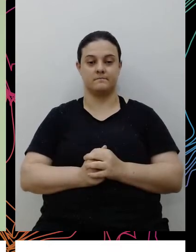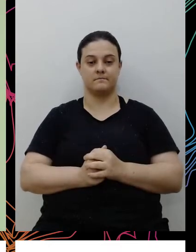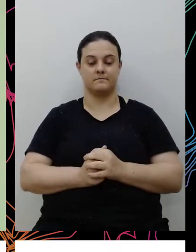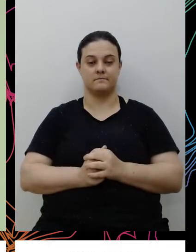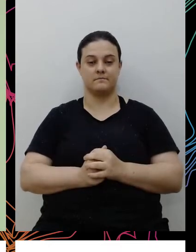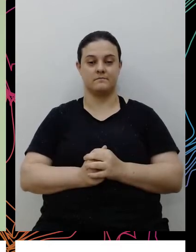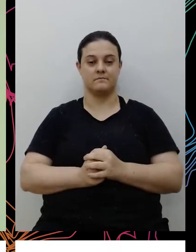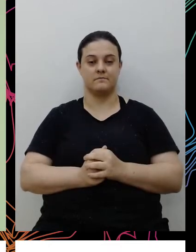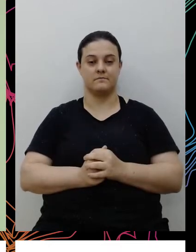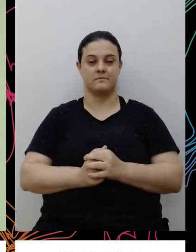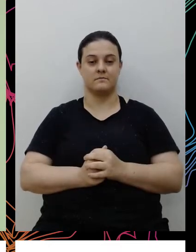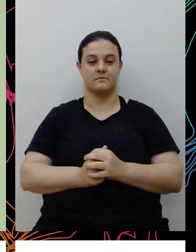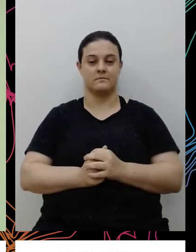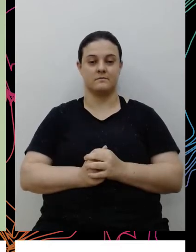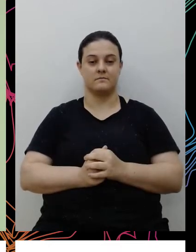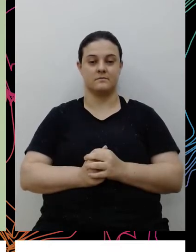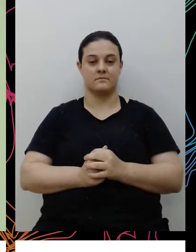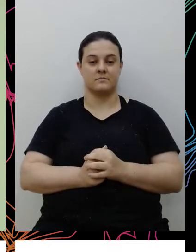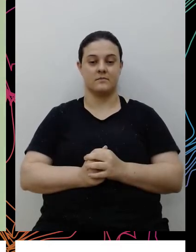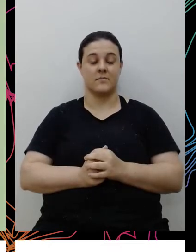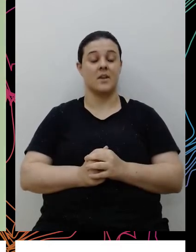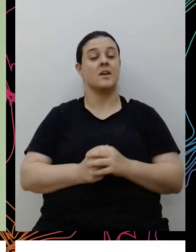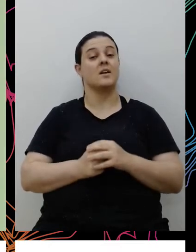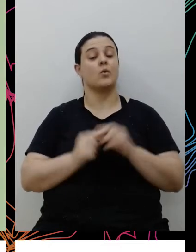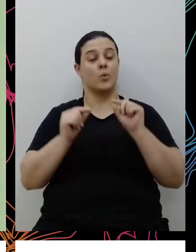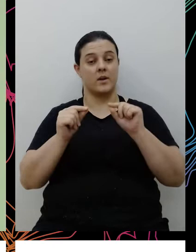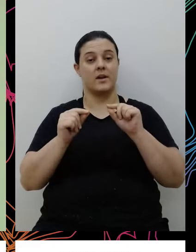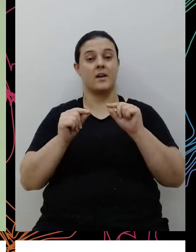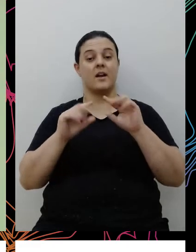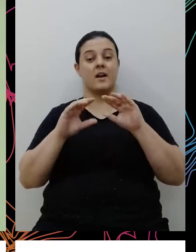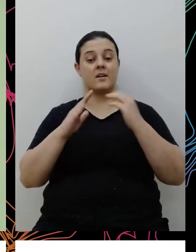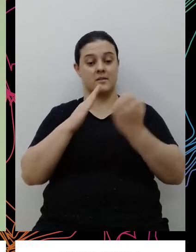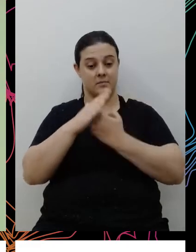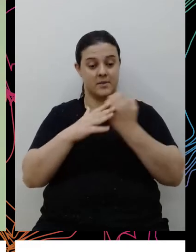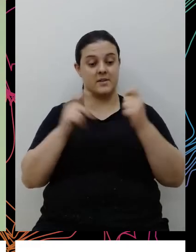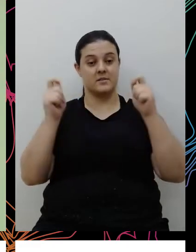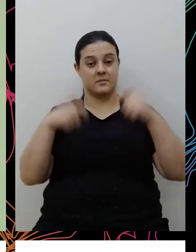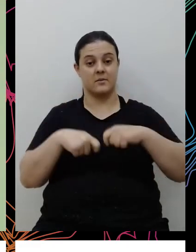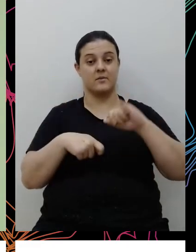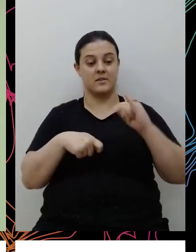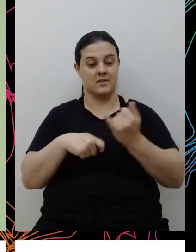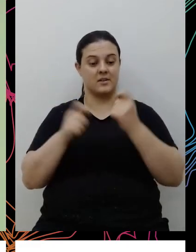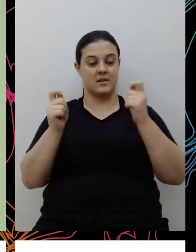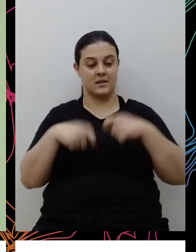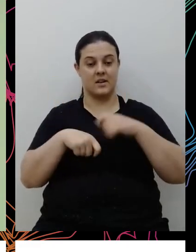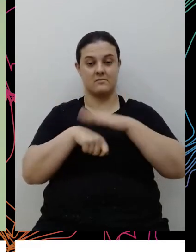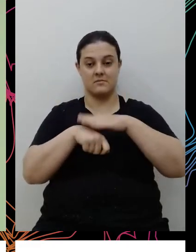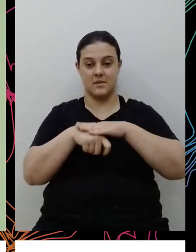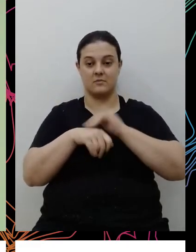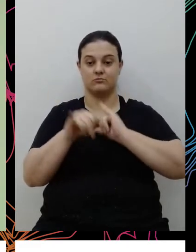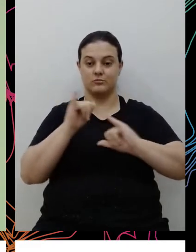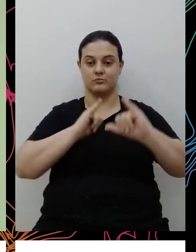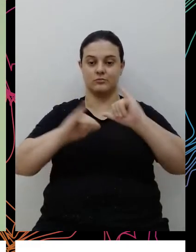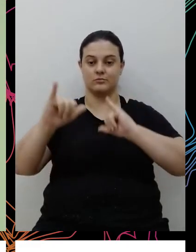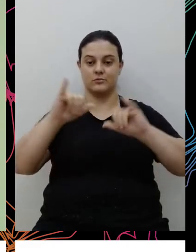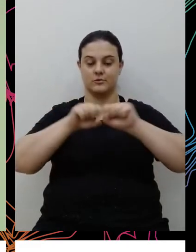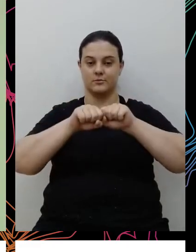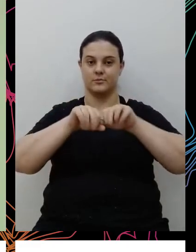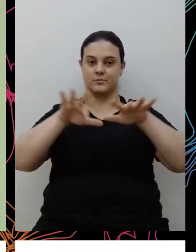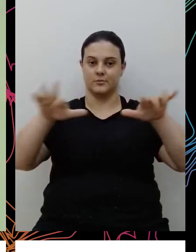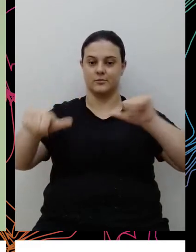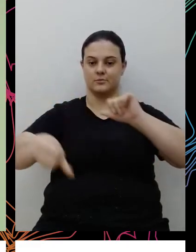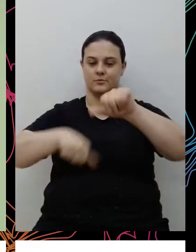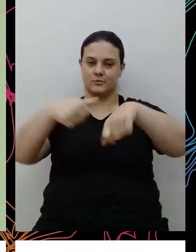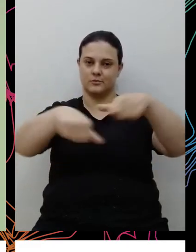não é poder, mas nessa ferramenta que as organizações têm nas mãos, né, de poder fazer essa transformação